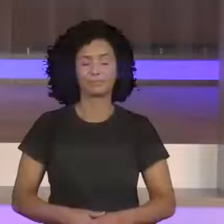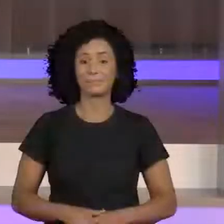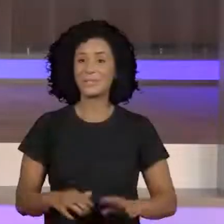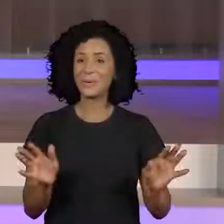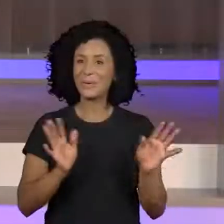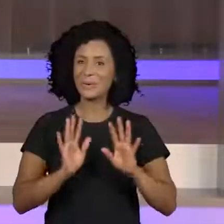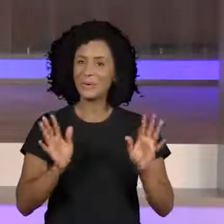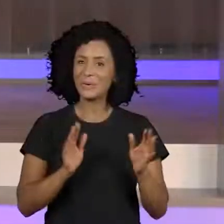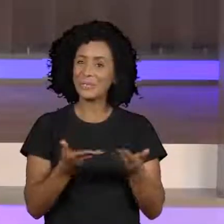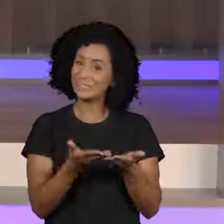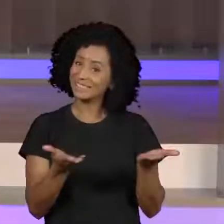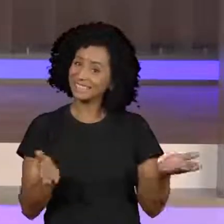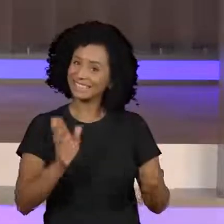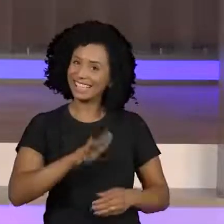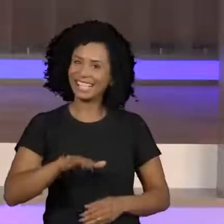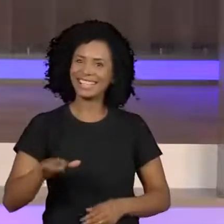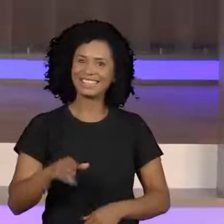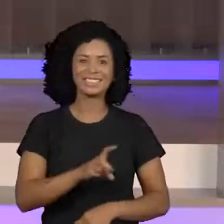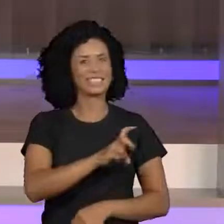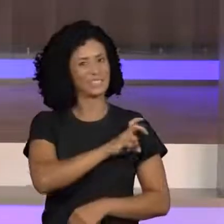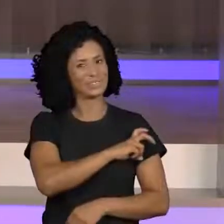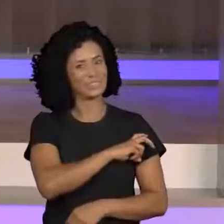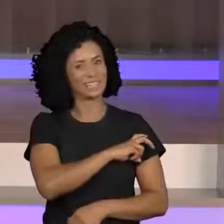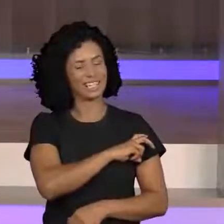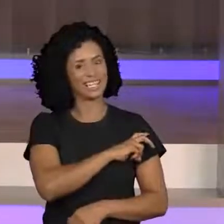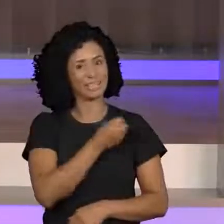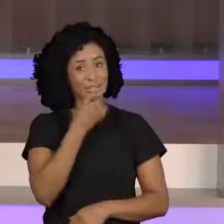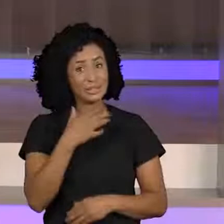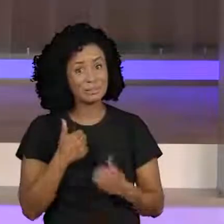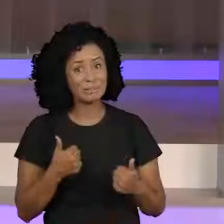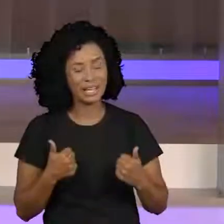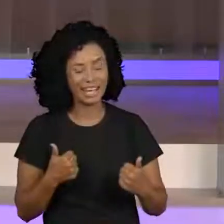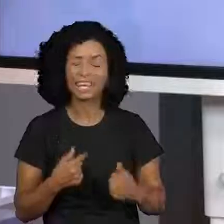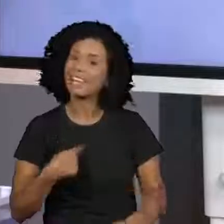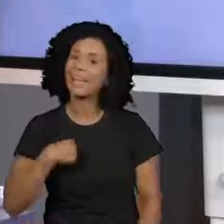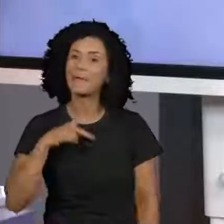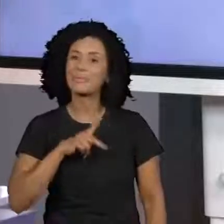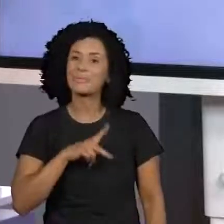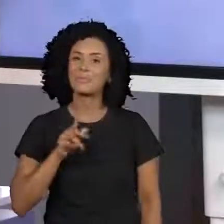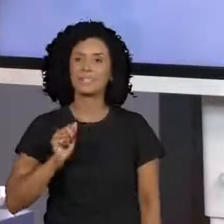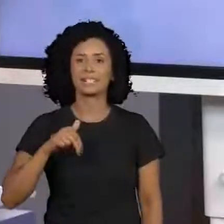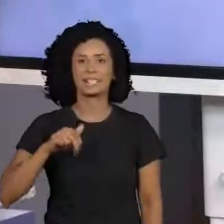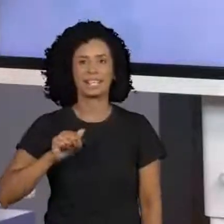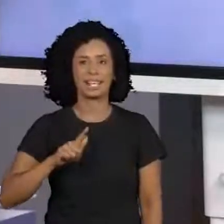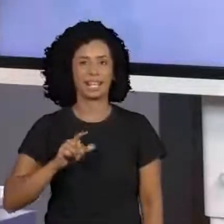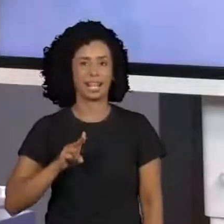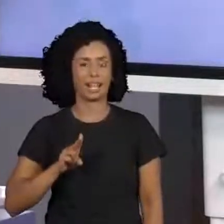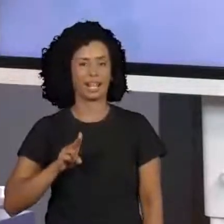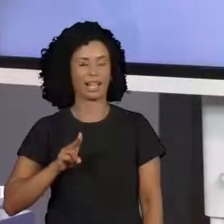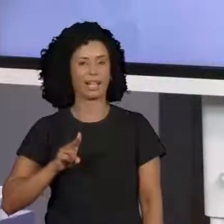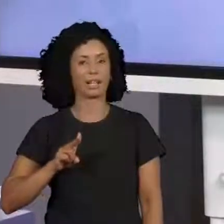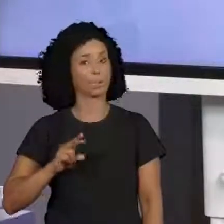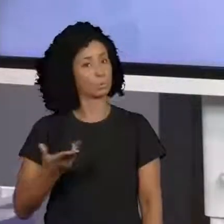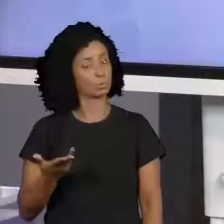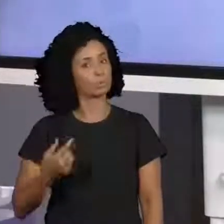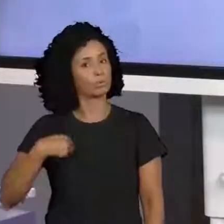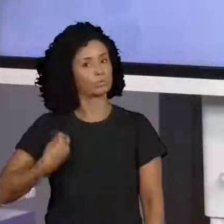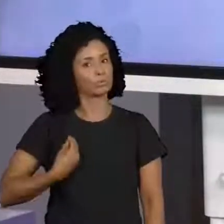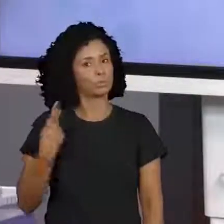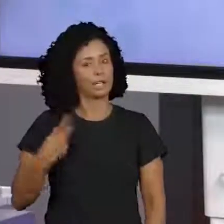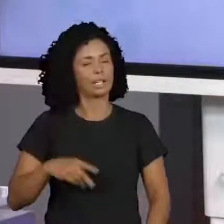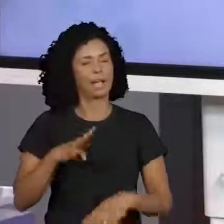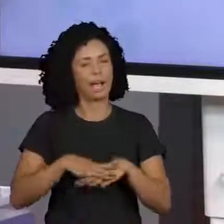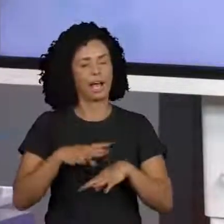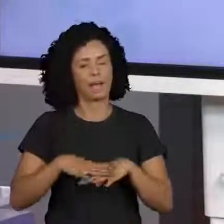Olá, galerinha do quinto ano! Eu sou a professora Nalu e estamos aqui para uma aula de